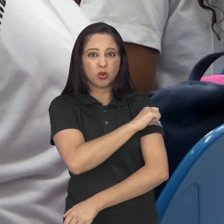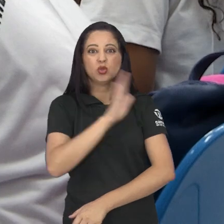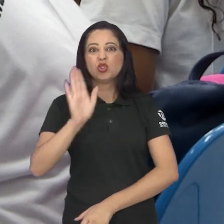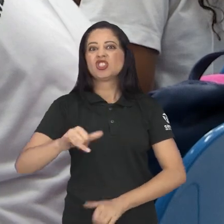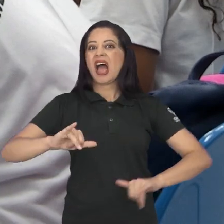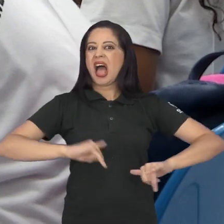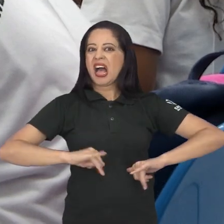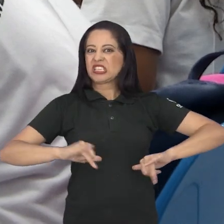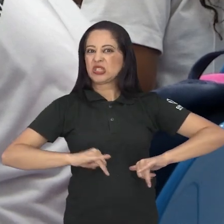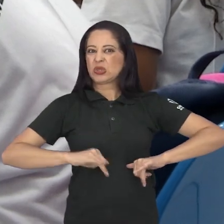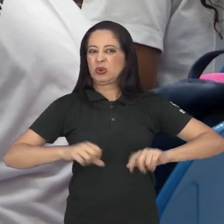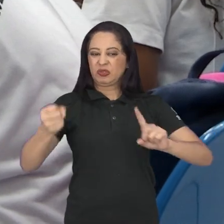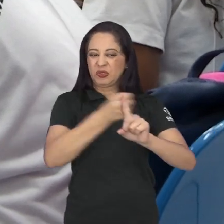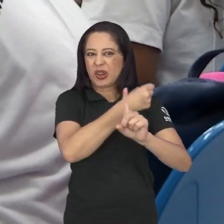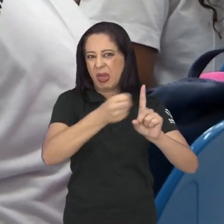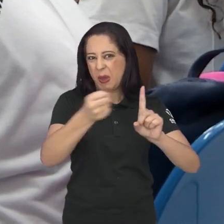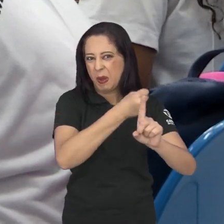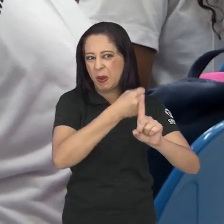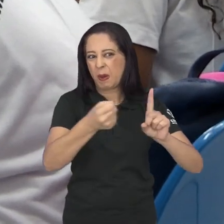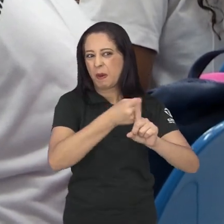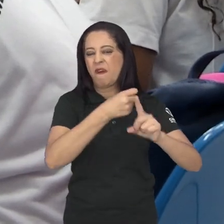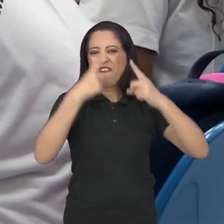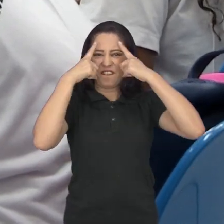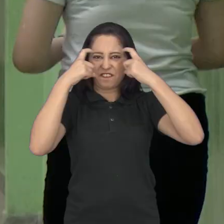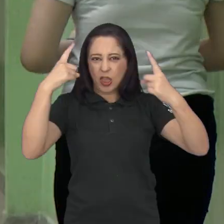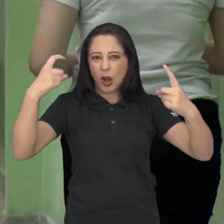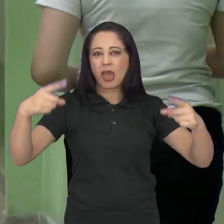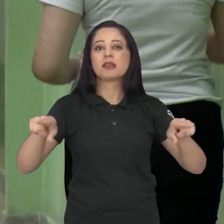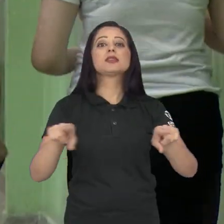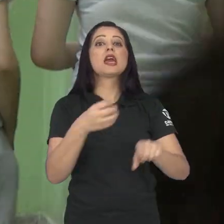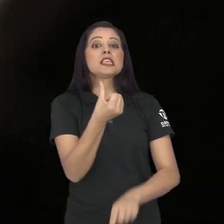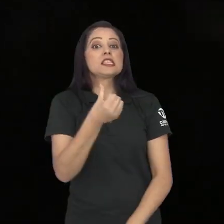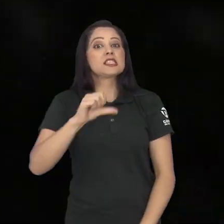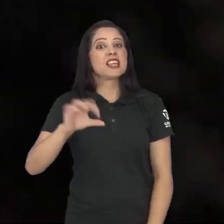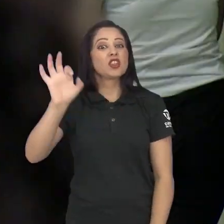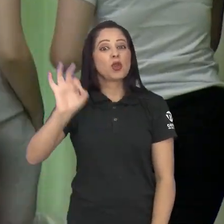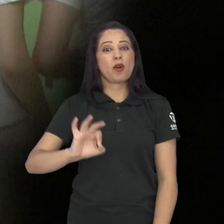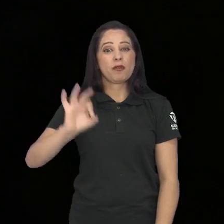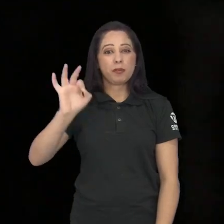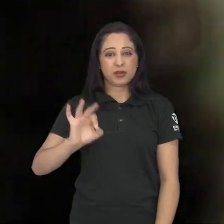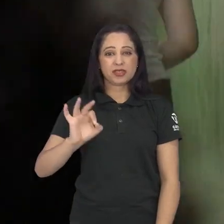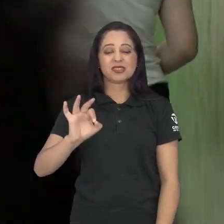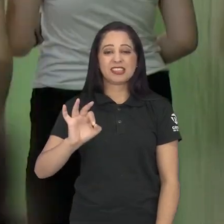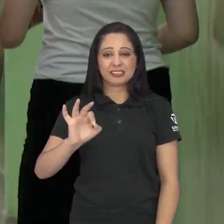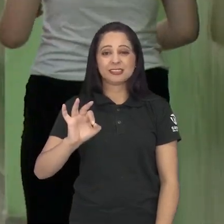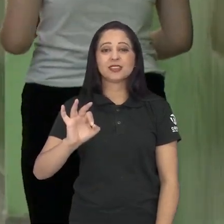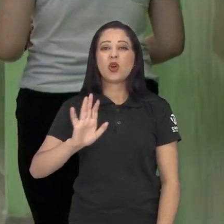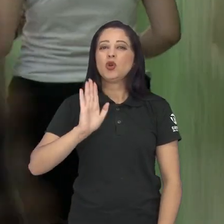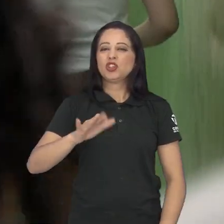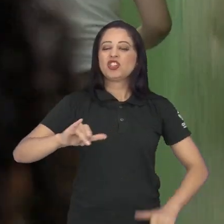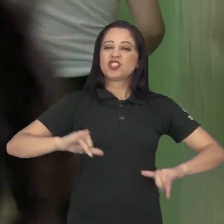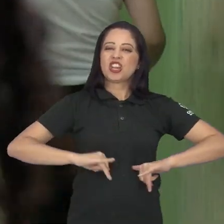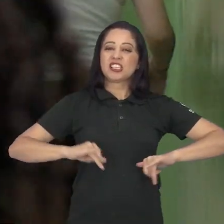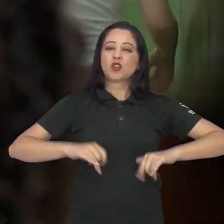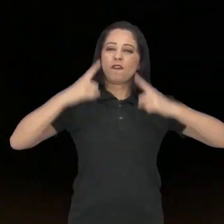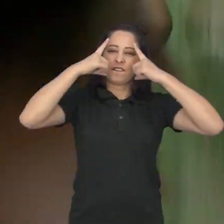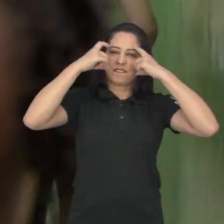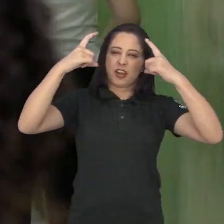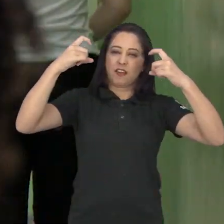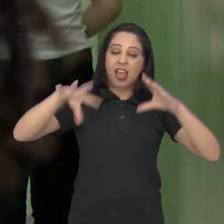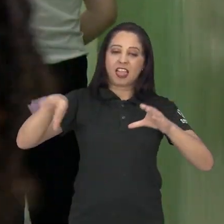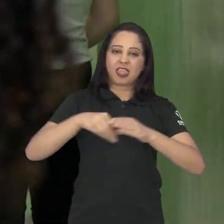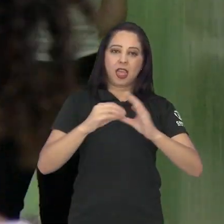dos estudantes já sofreram algum tipo de agressão. E 69% dos alunos consideram haver um nível